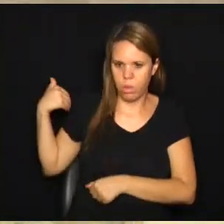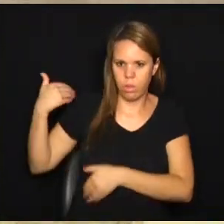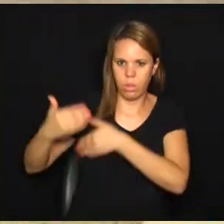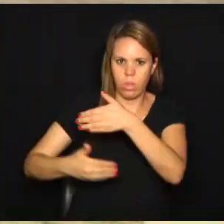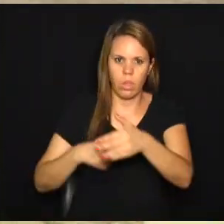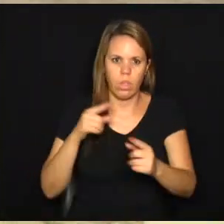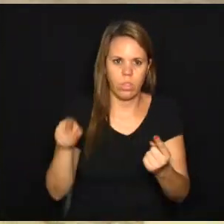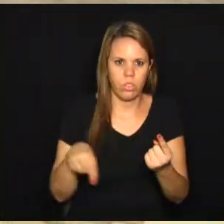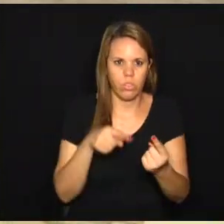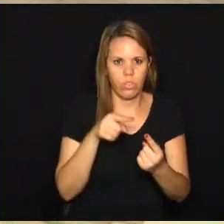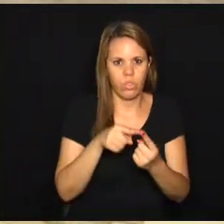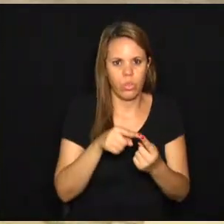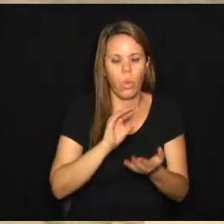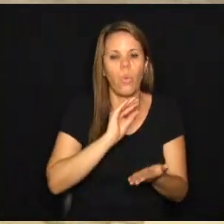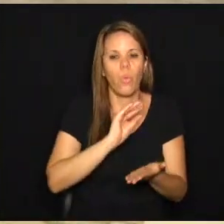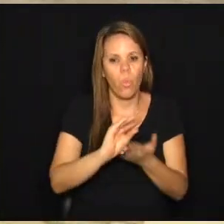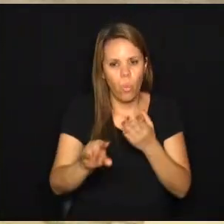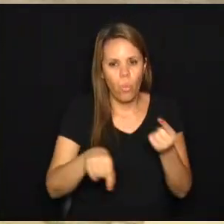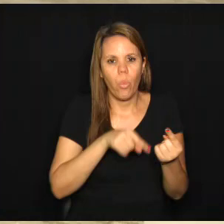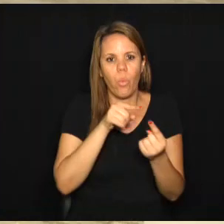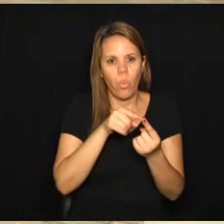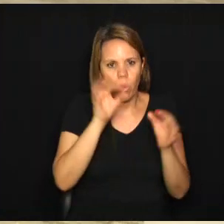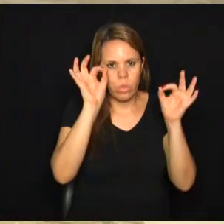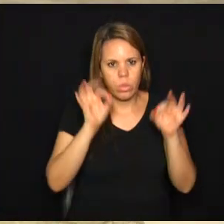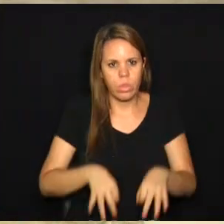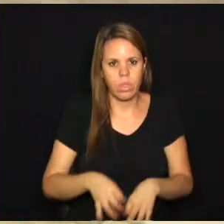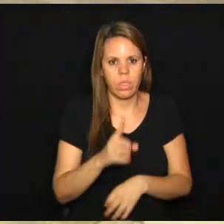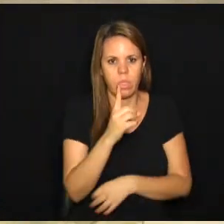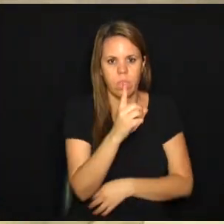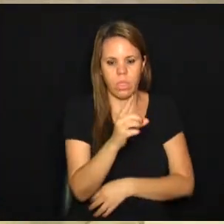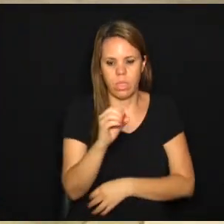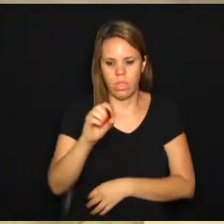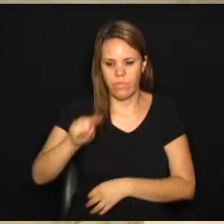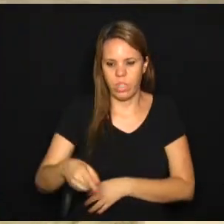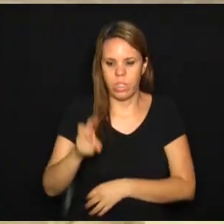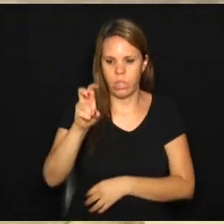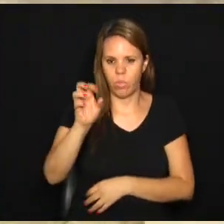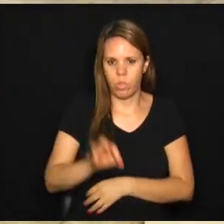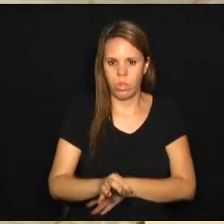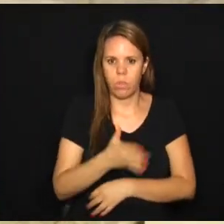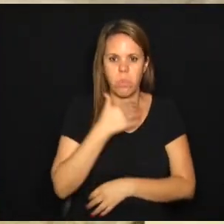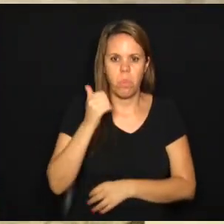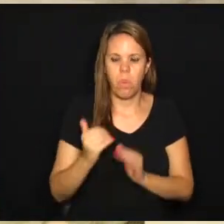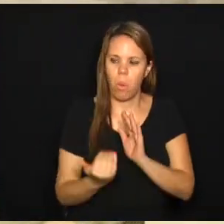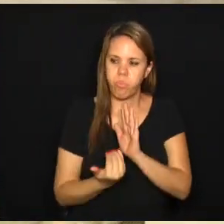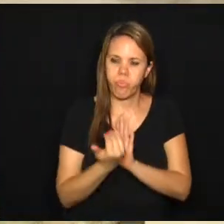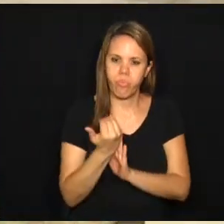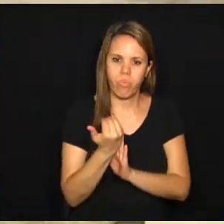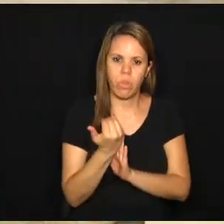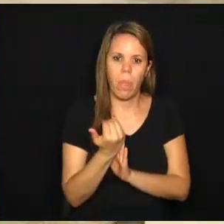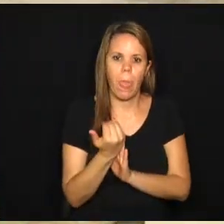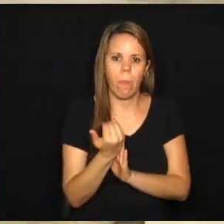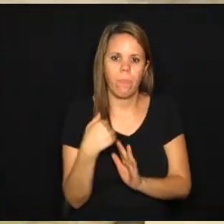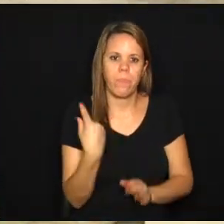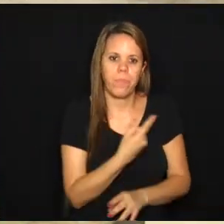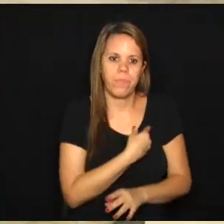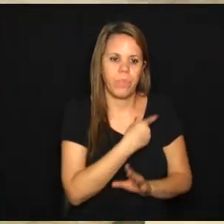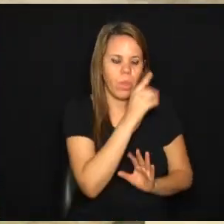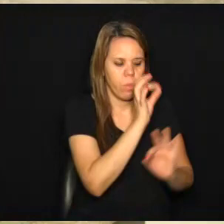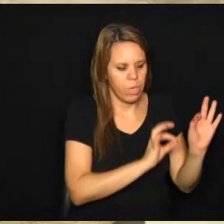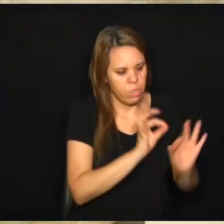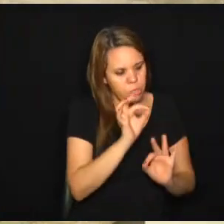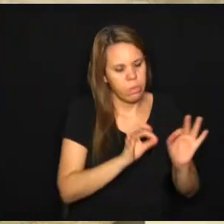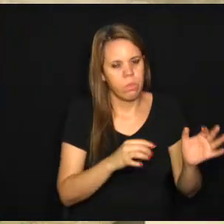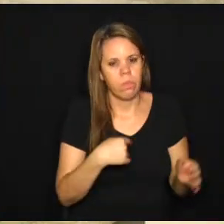Nós atingimos a receita prevista de 100,5%, ou seja, houve uma melhora muito grande no nosso planejamento